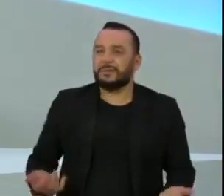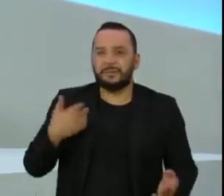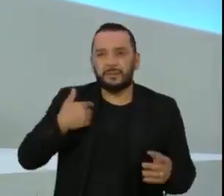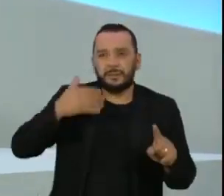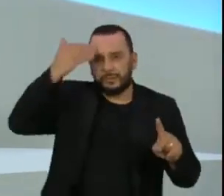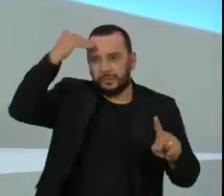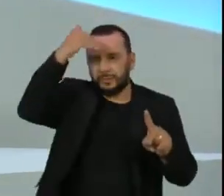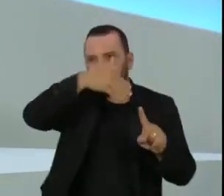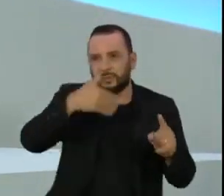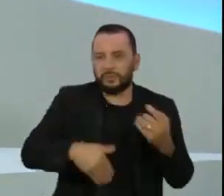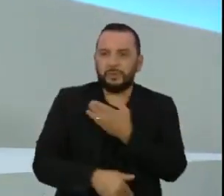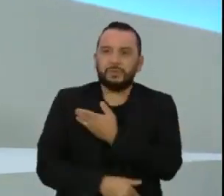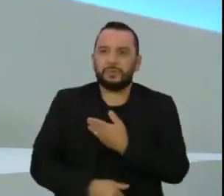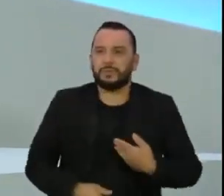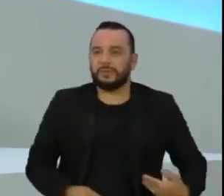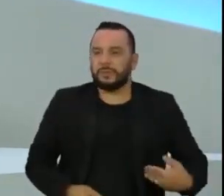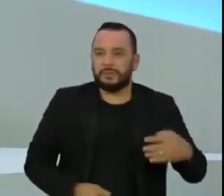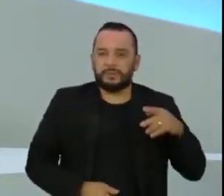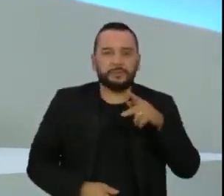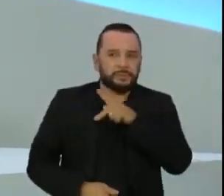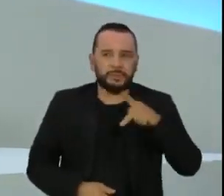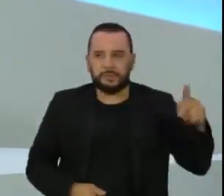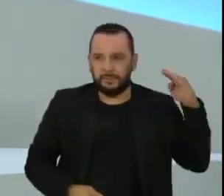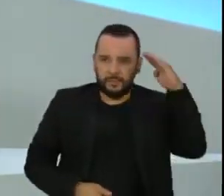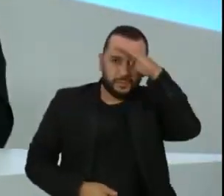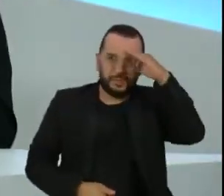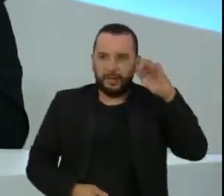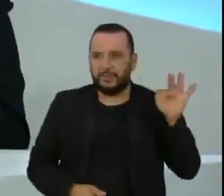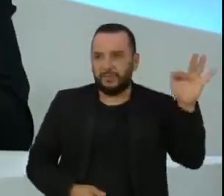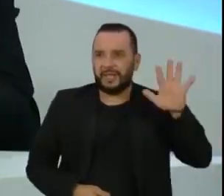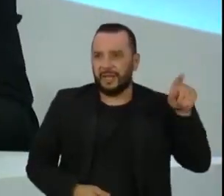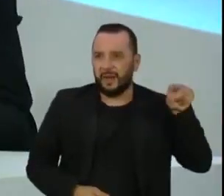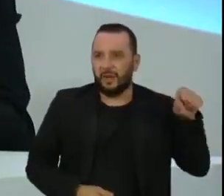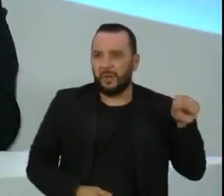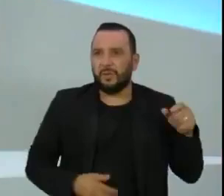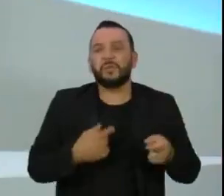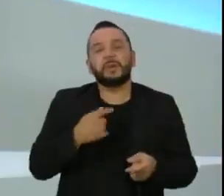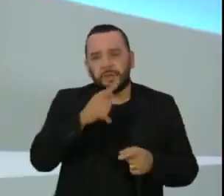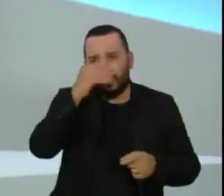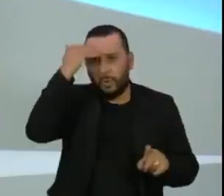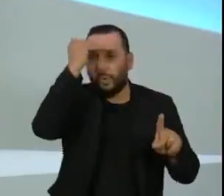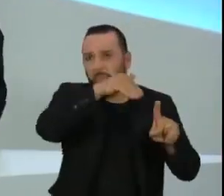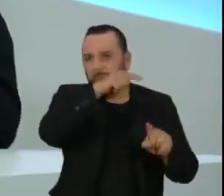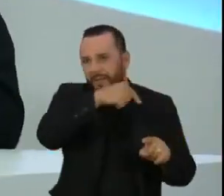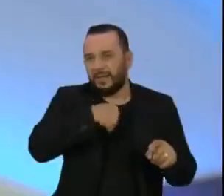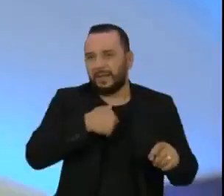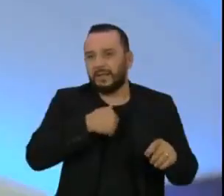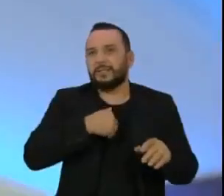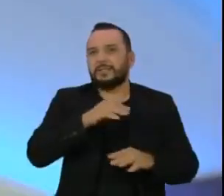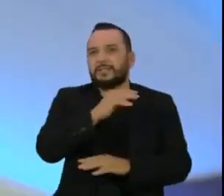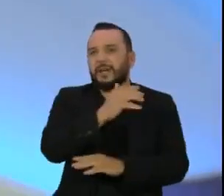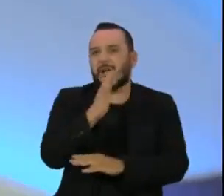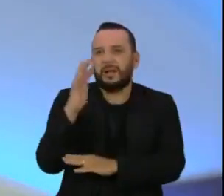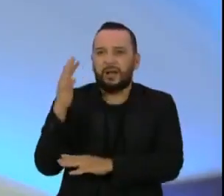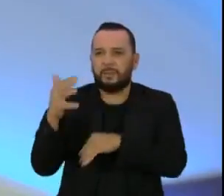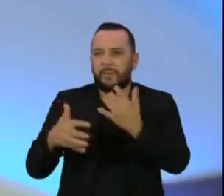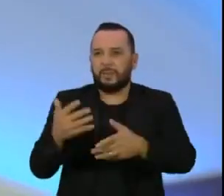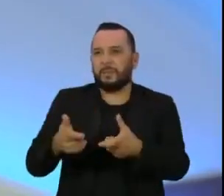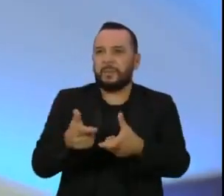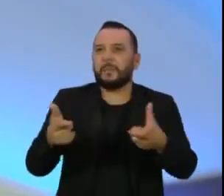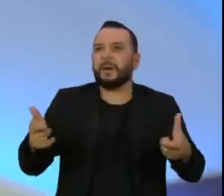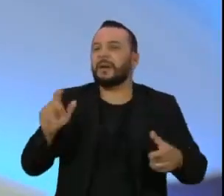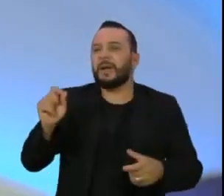desse governo, da gestão federal, em relação ao aumento desse desmatamento na sua avaliação? Não estou perguntando de quem é